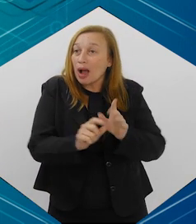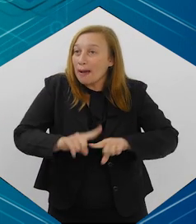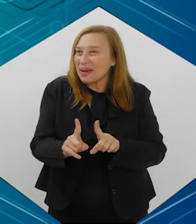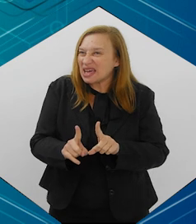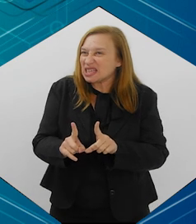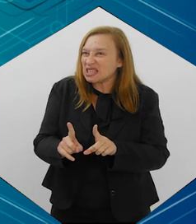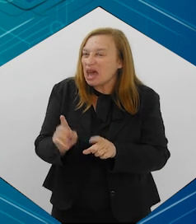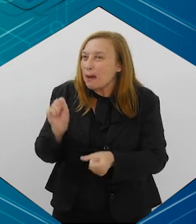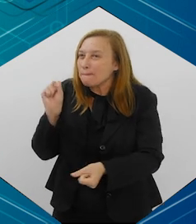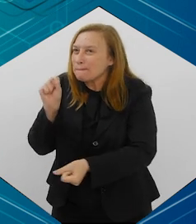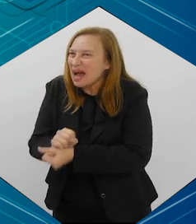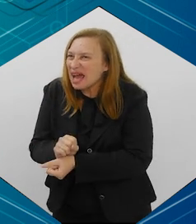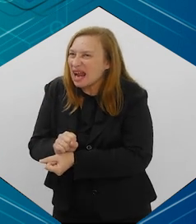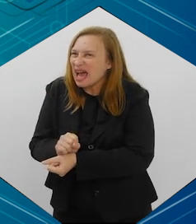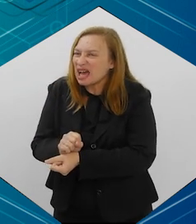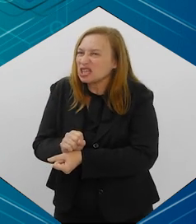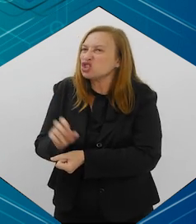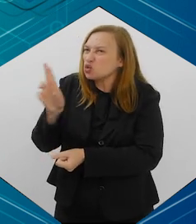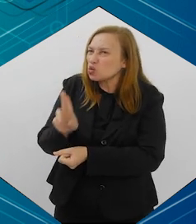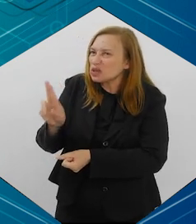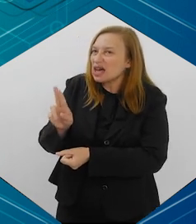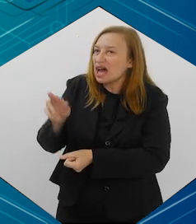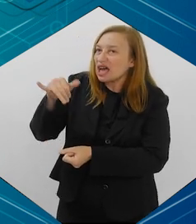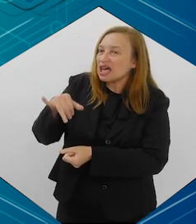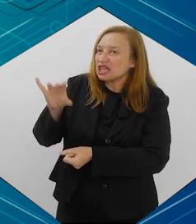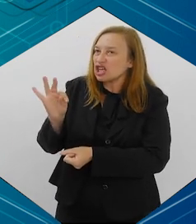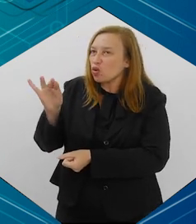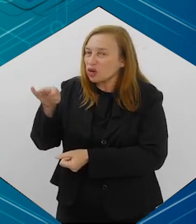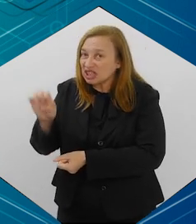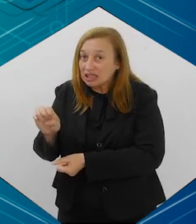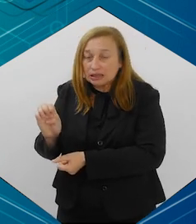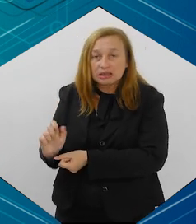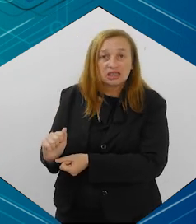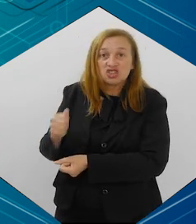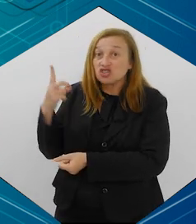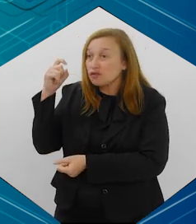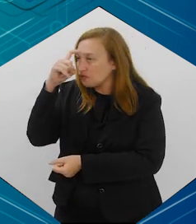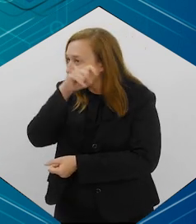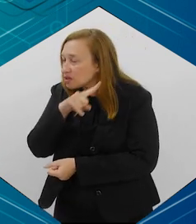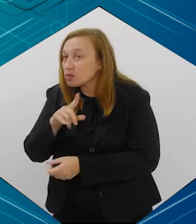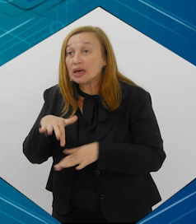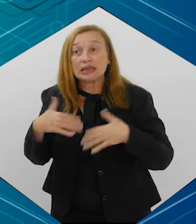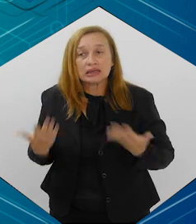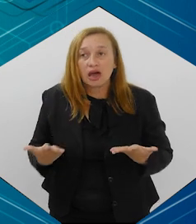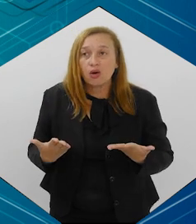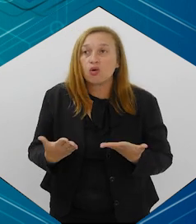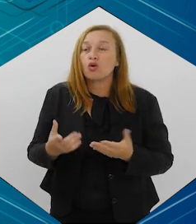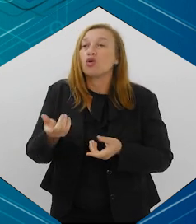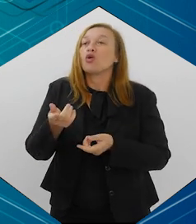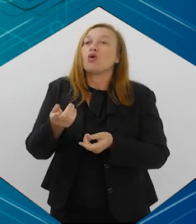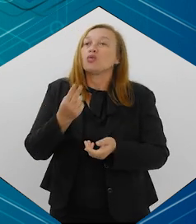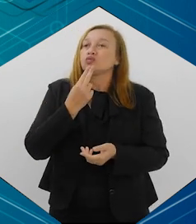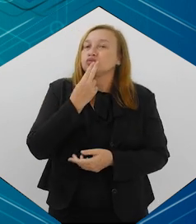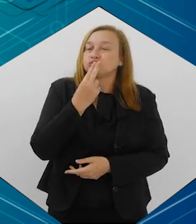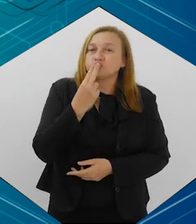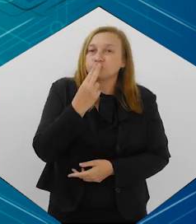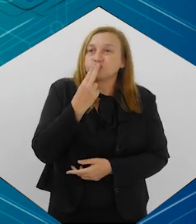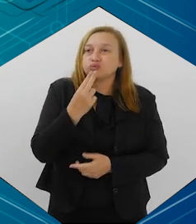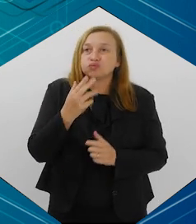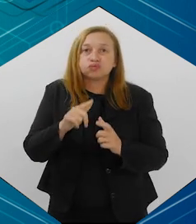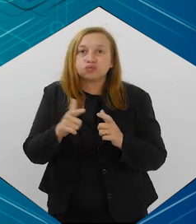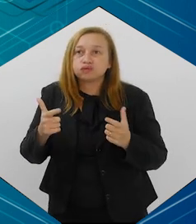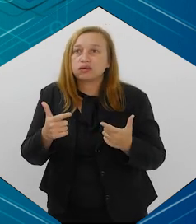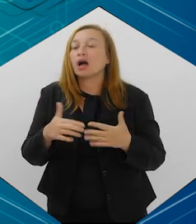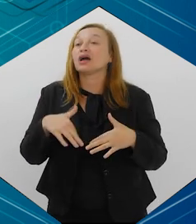mas deixar de fumar, de usar a nicotina é dificílimo, né? Então, o cigarro eletrônico tem uma quantidade enorme de